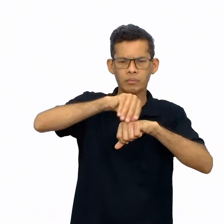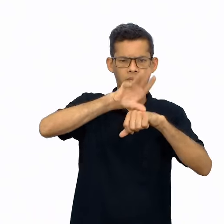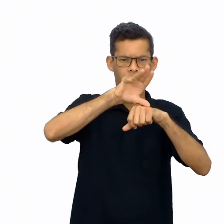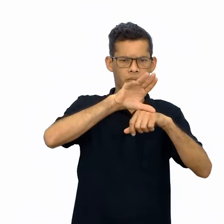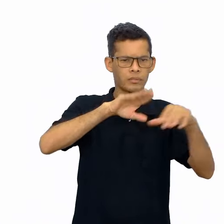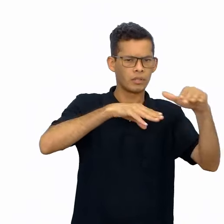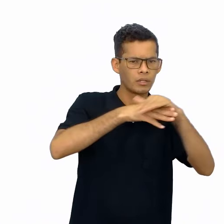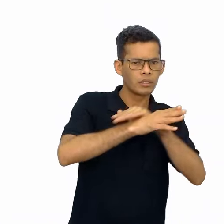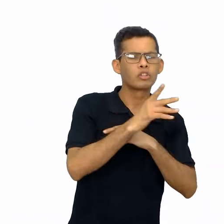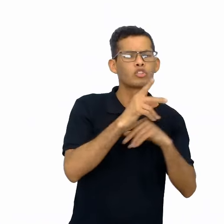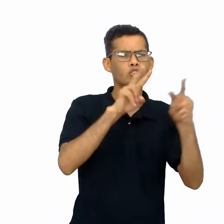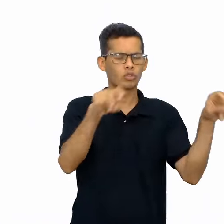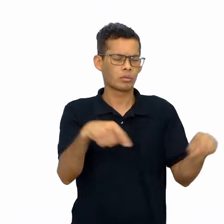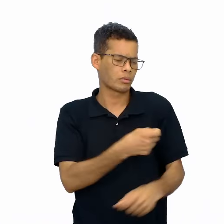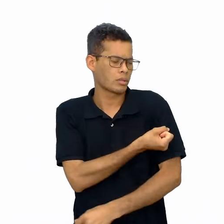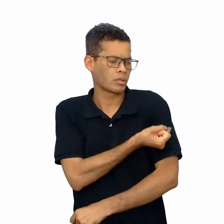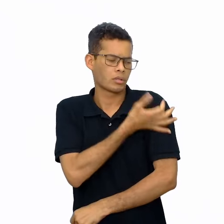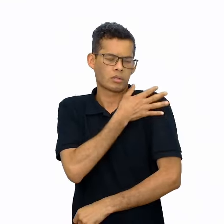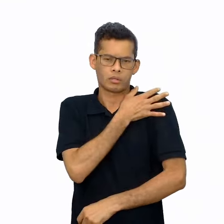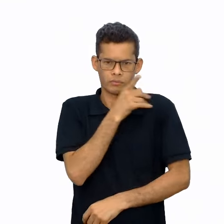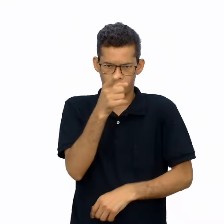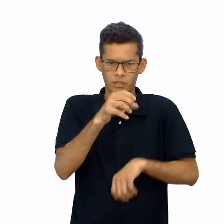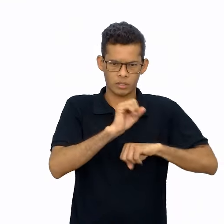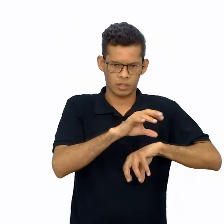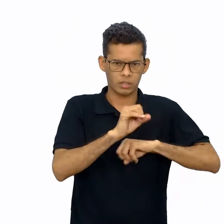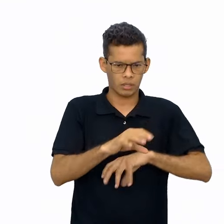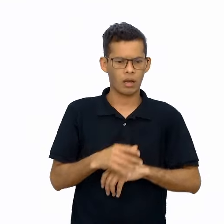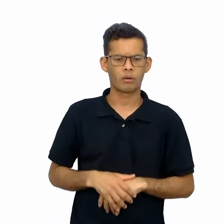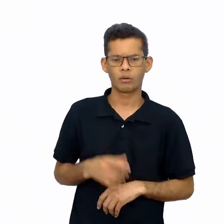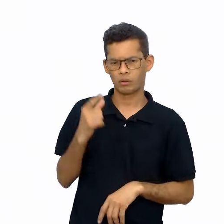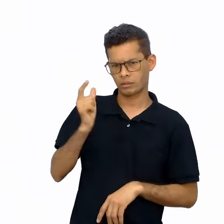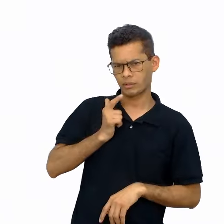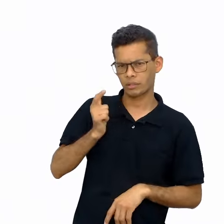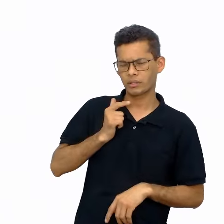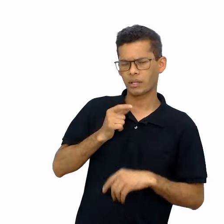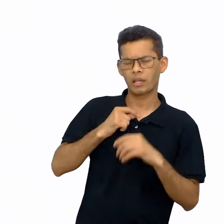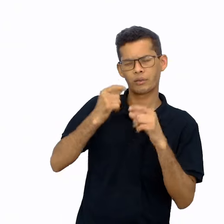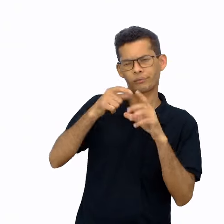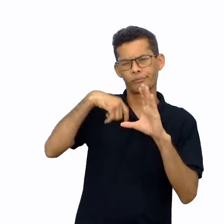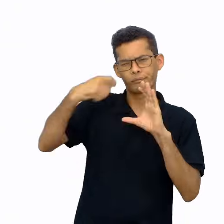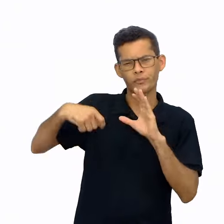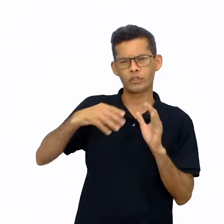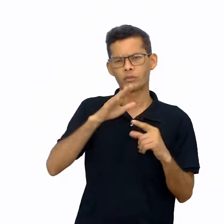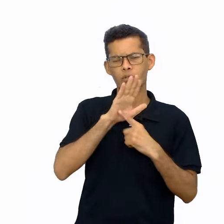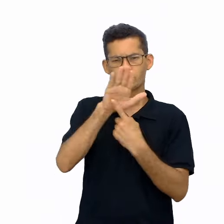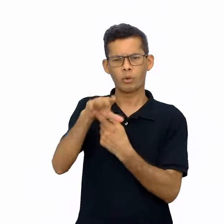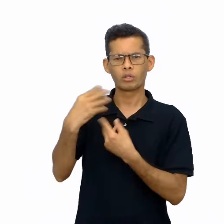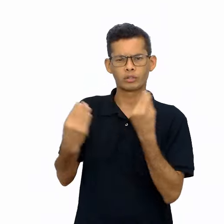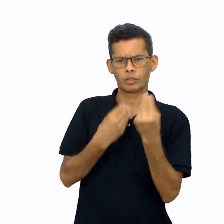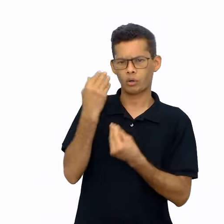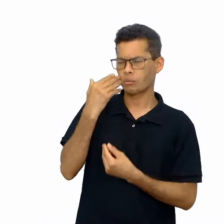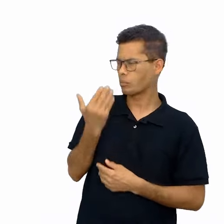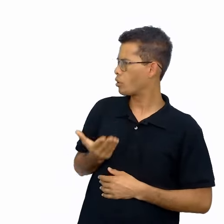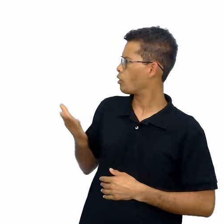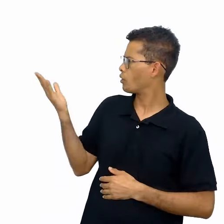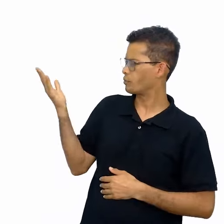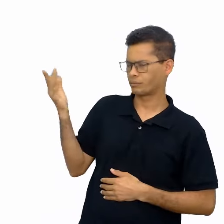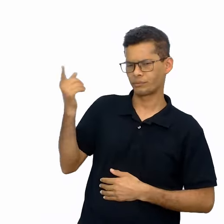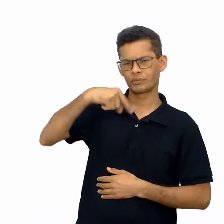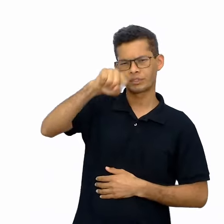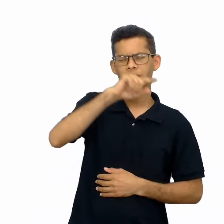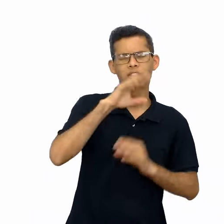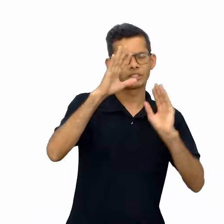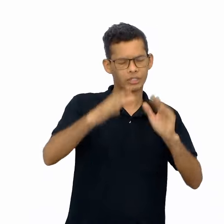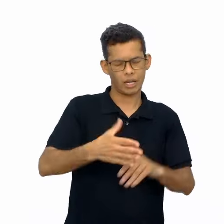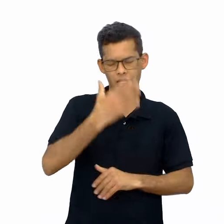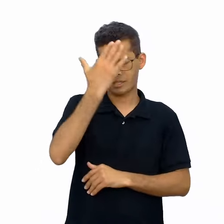referente ao seu ano de atuação. Elaboramos a seguir um pequeno tutorial, mesmo sabendo que vocês já conhecem o caminho,